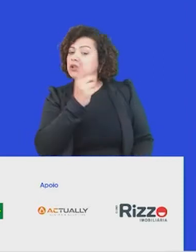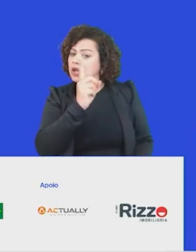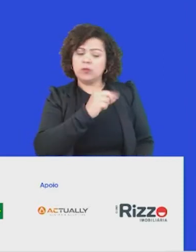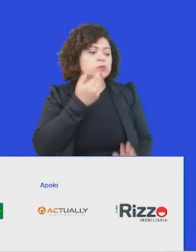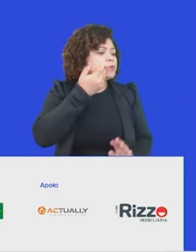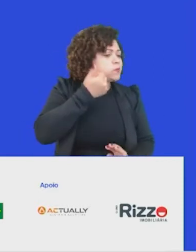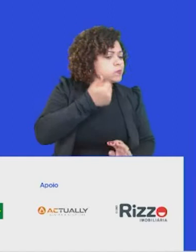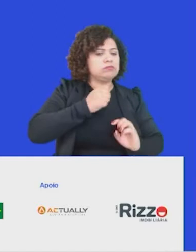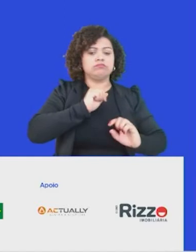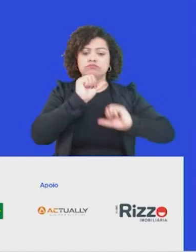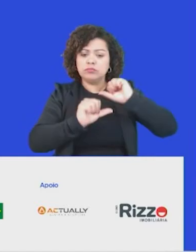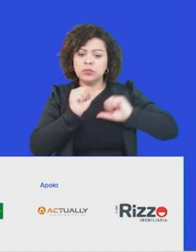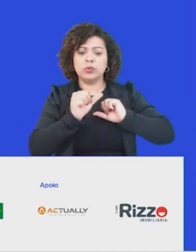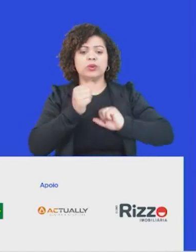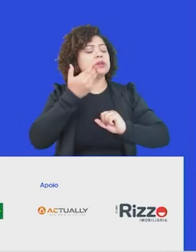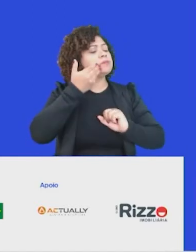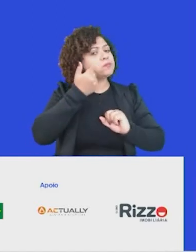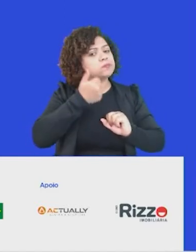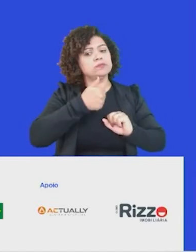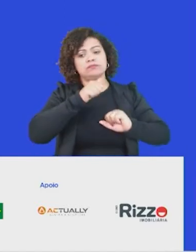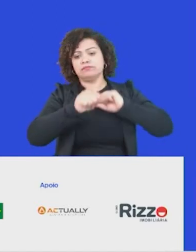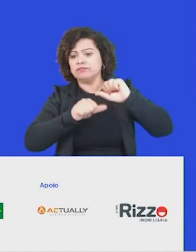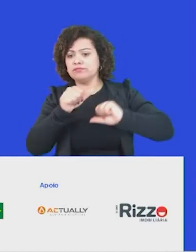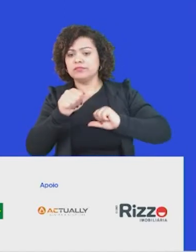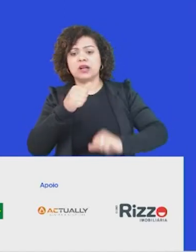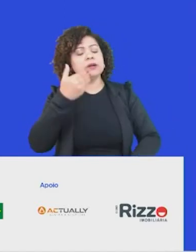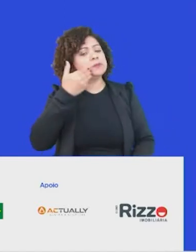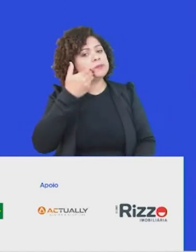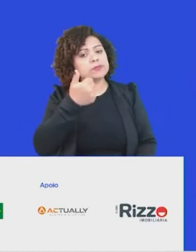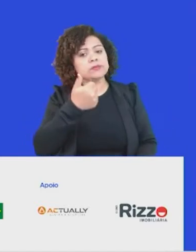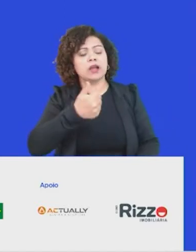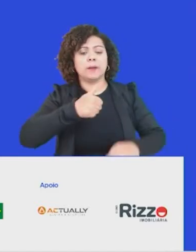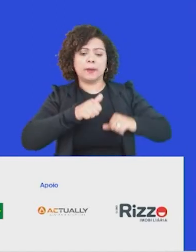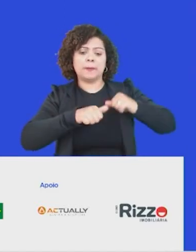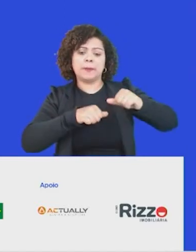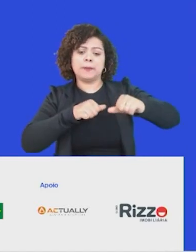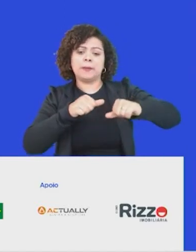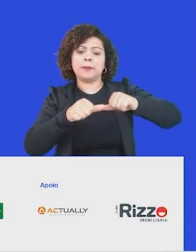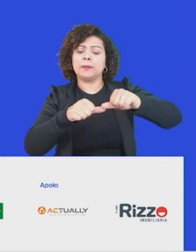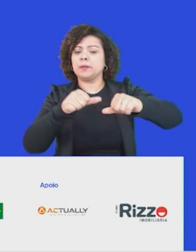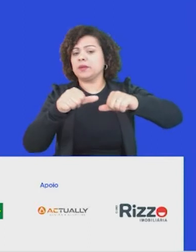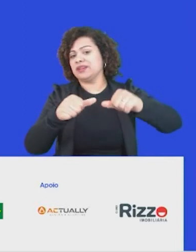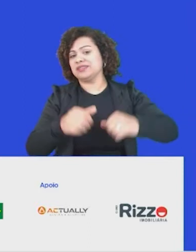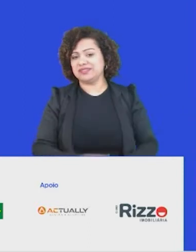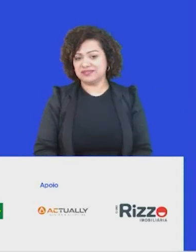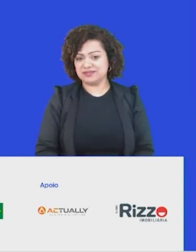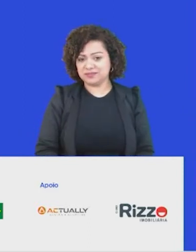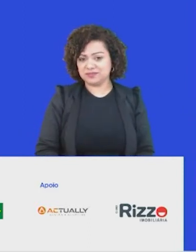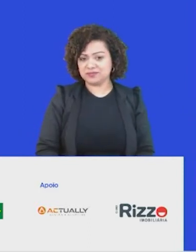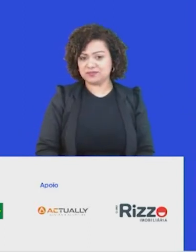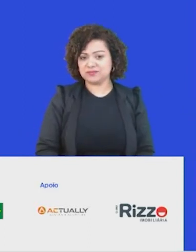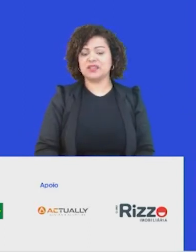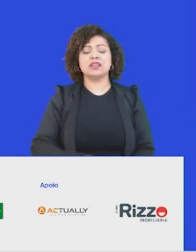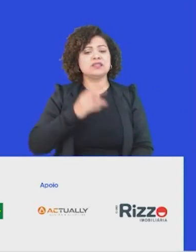Então, uma vez que a gente automatizou indústrias, e ainda está nesse processo de automatizar, temos um caminho imenso pela frente, mas cada